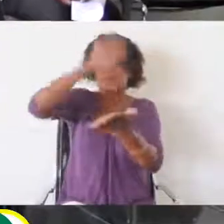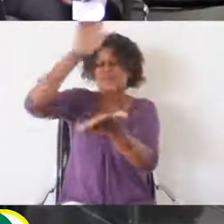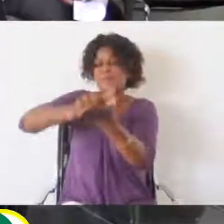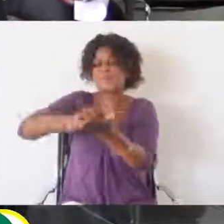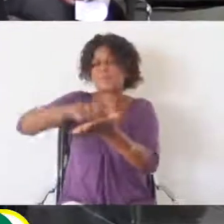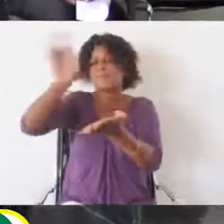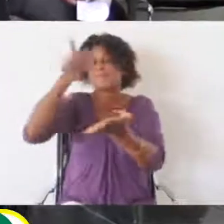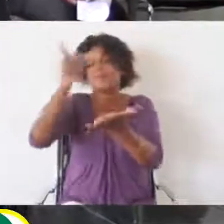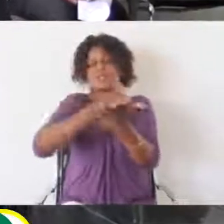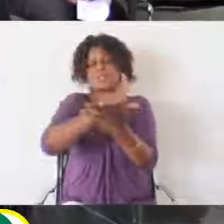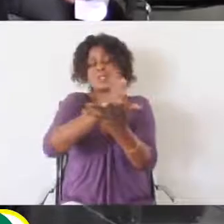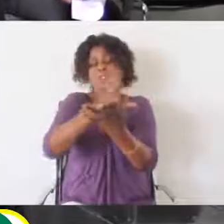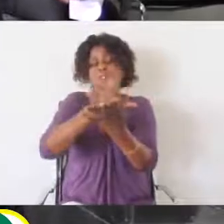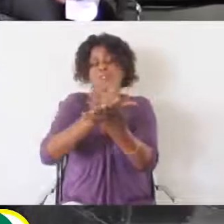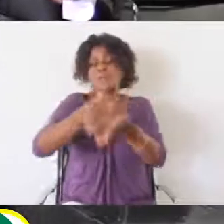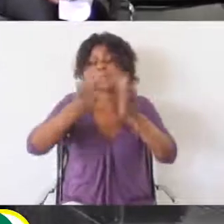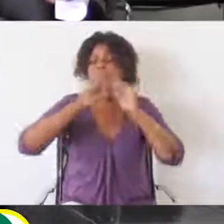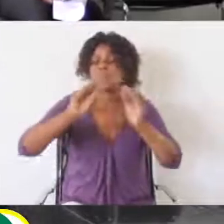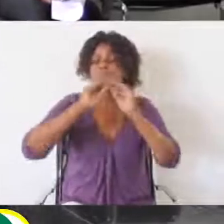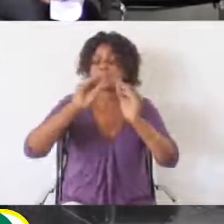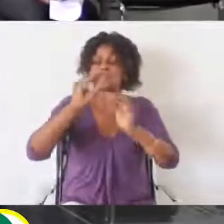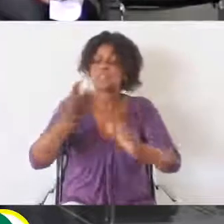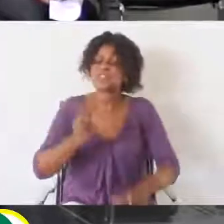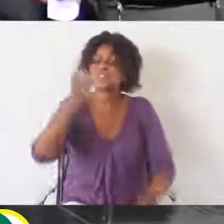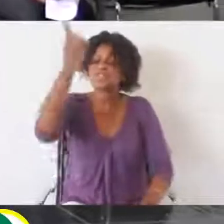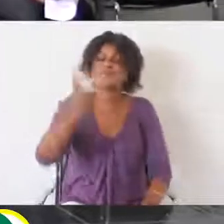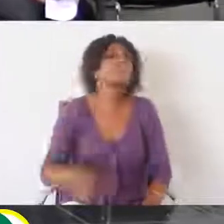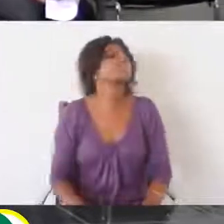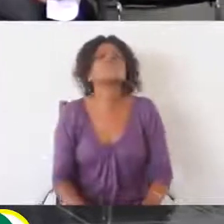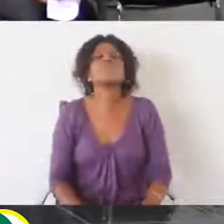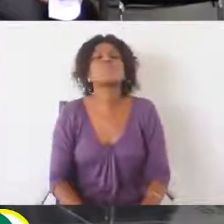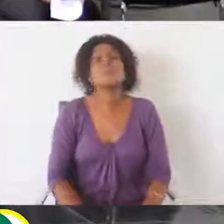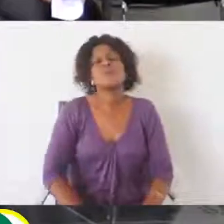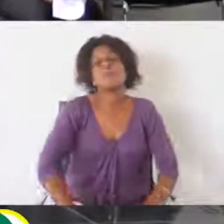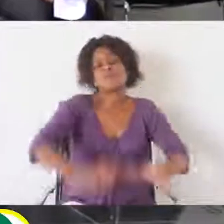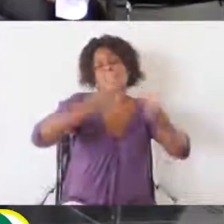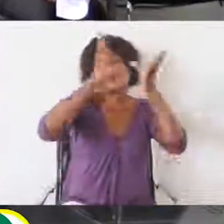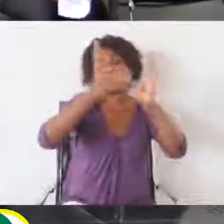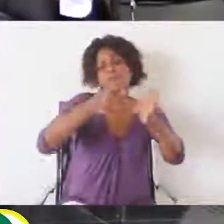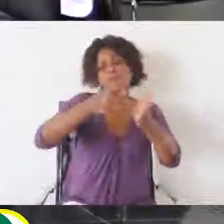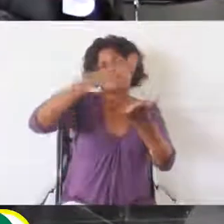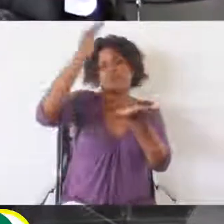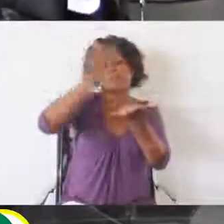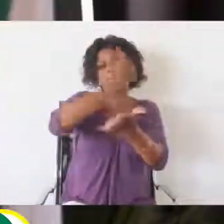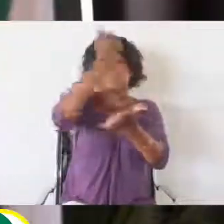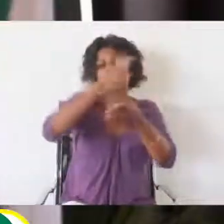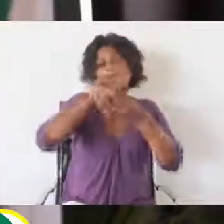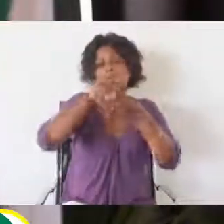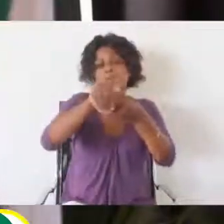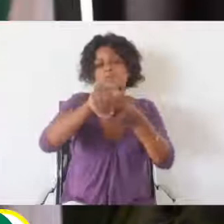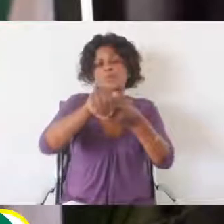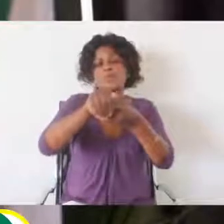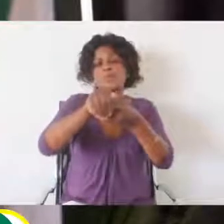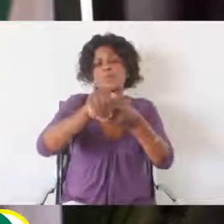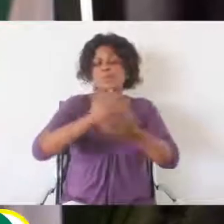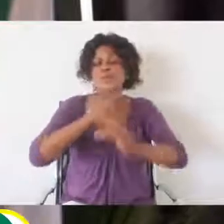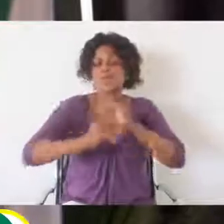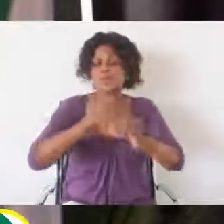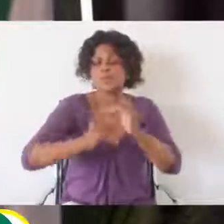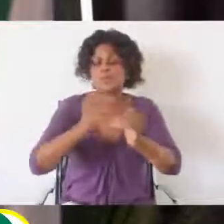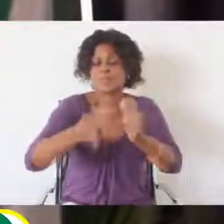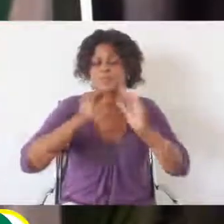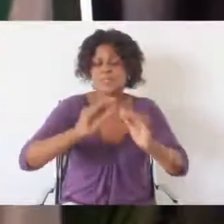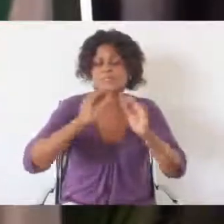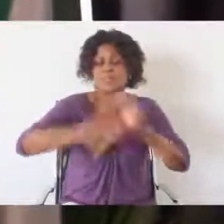especificidades de natureza social e econômica de cada um dos países membros. A educação à distância constitui-se como uma